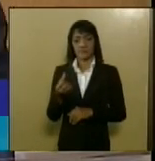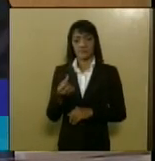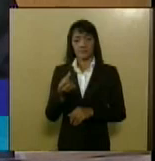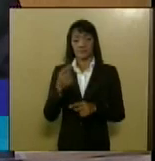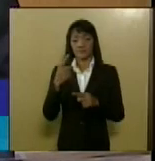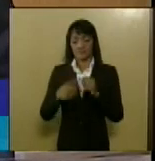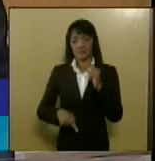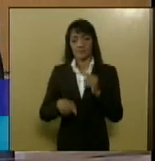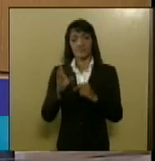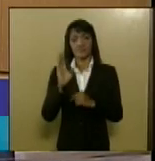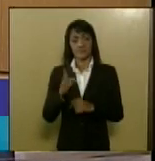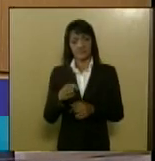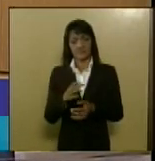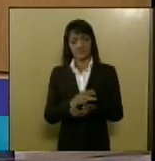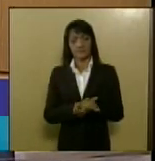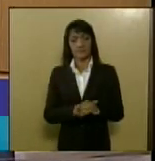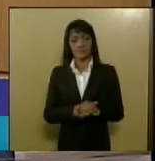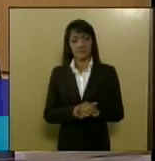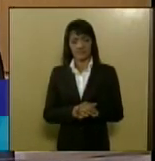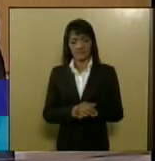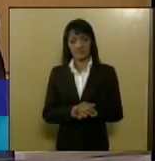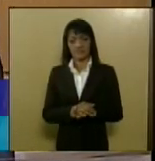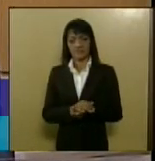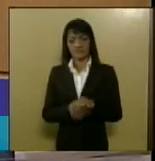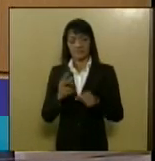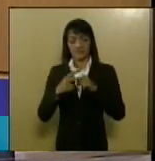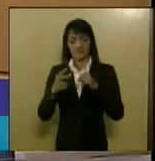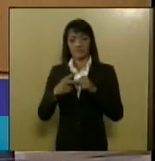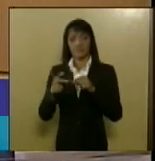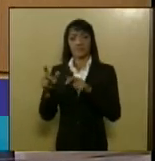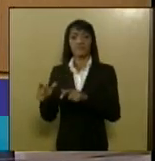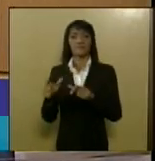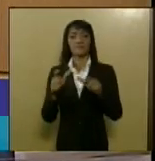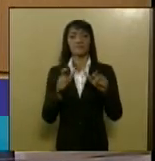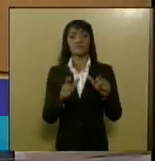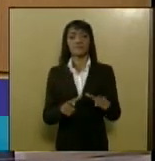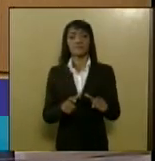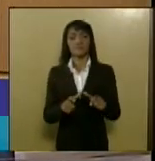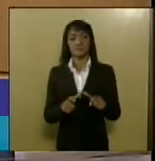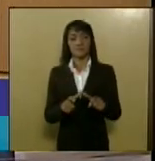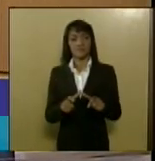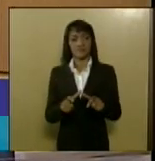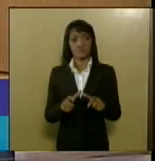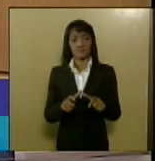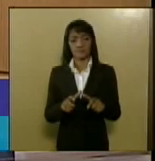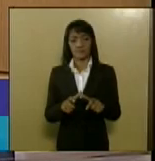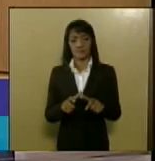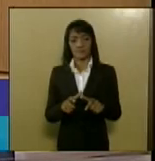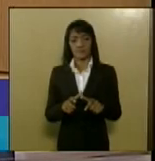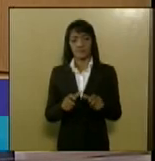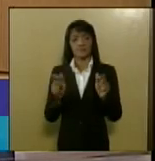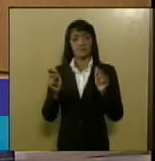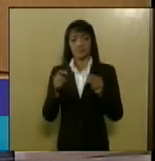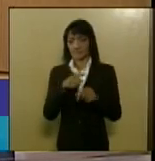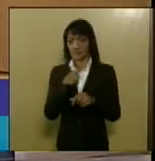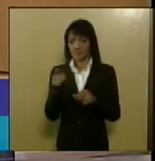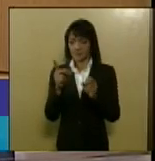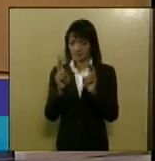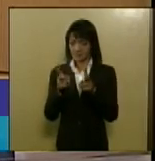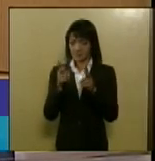proíbe que se fume em locais públicos que seja vocês veem ali